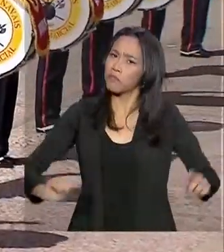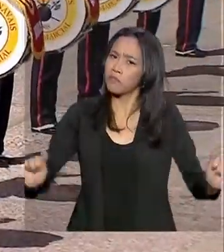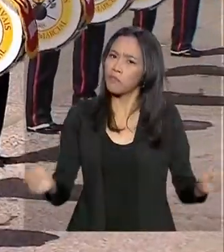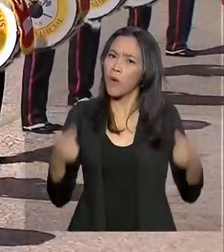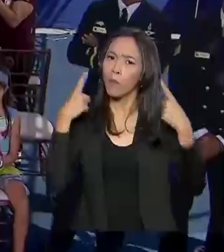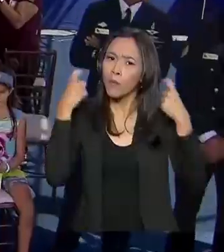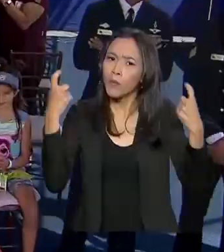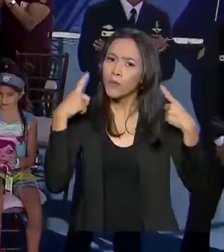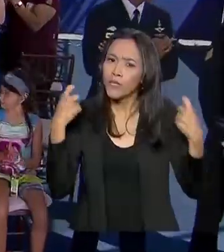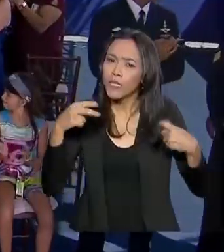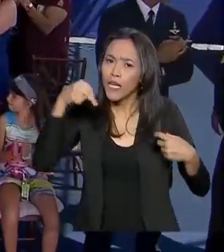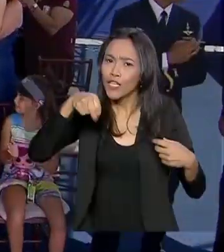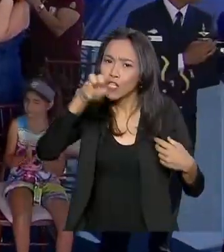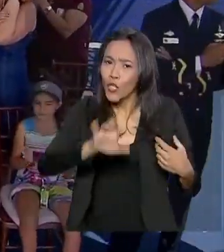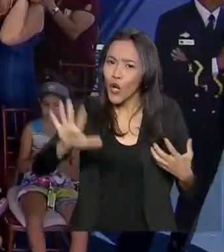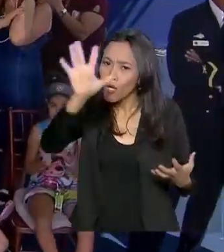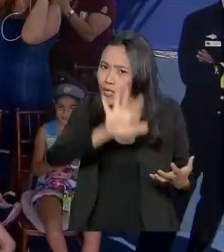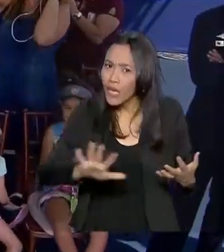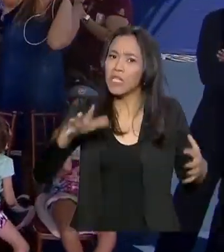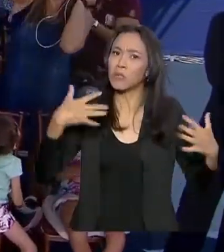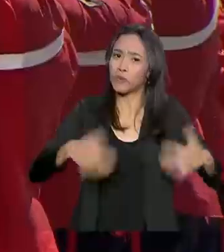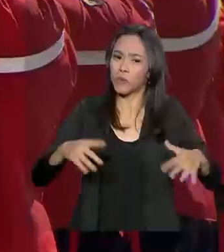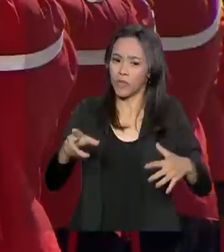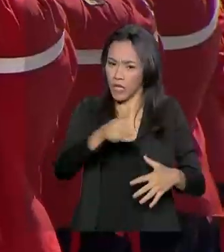nordestinas bem aplaudidas.